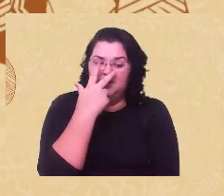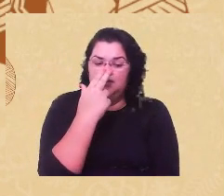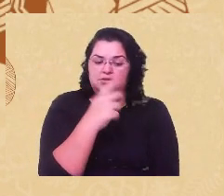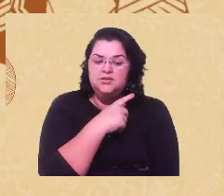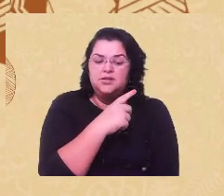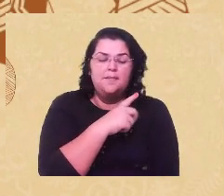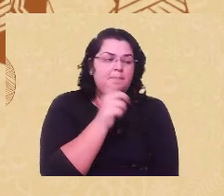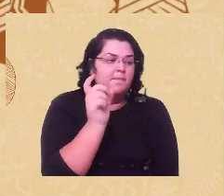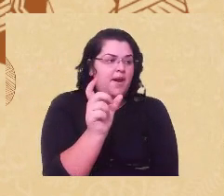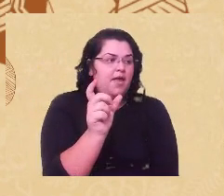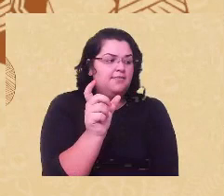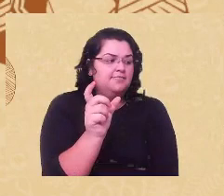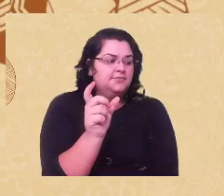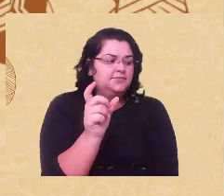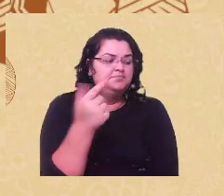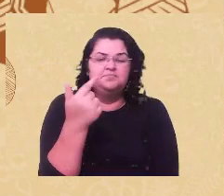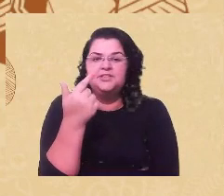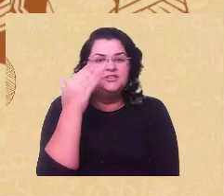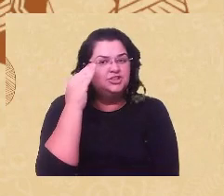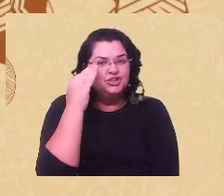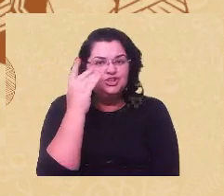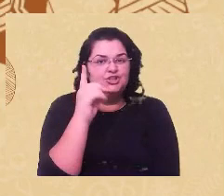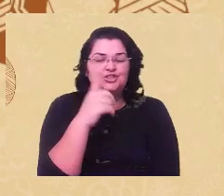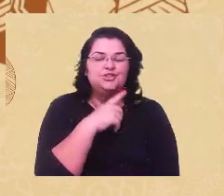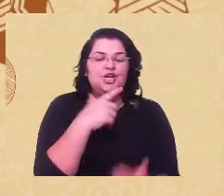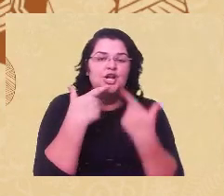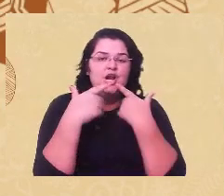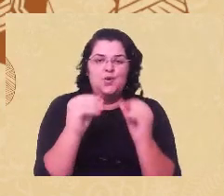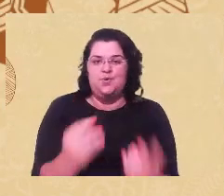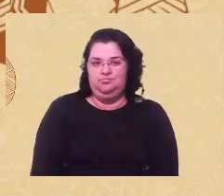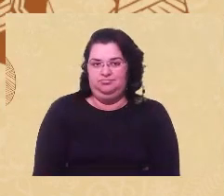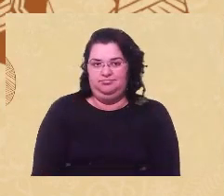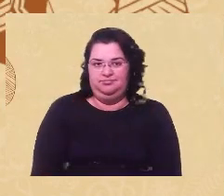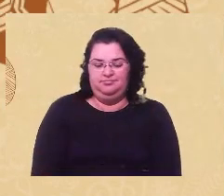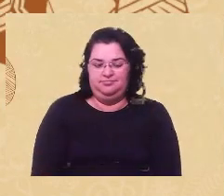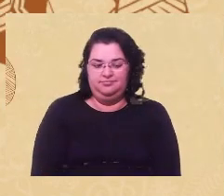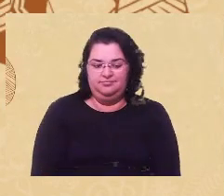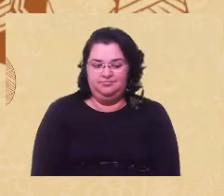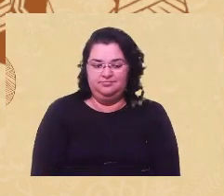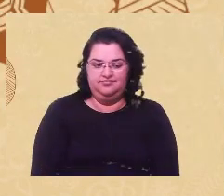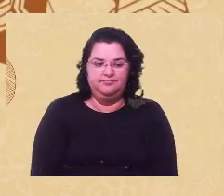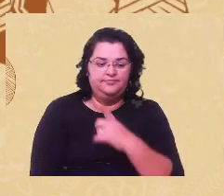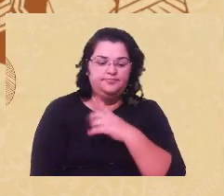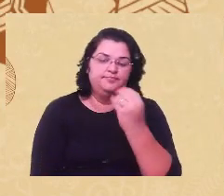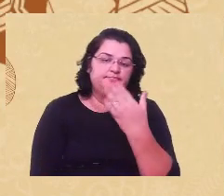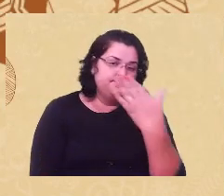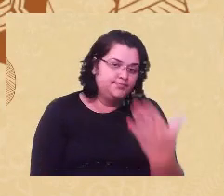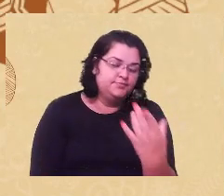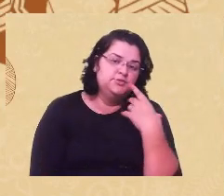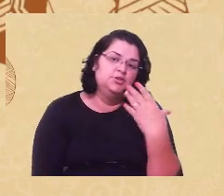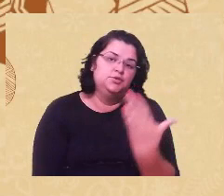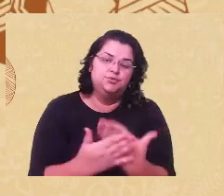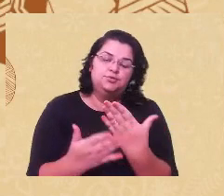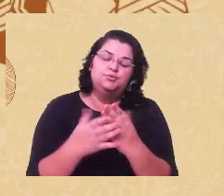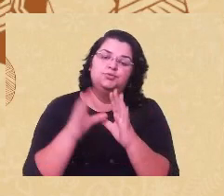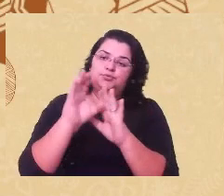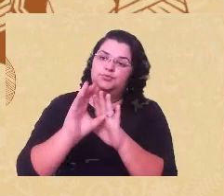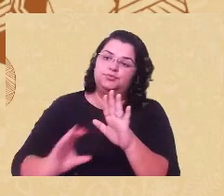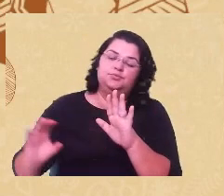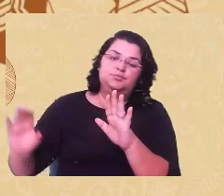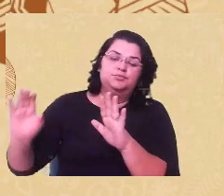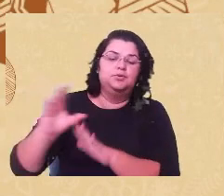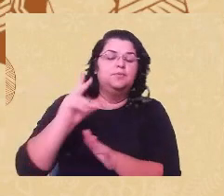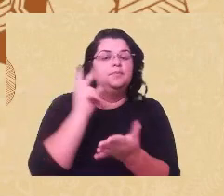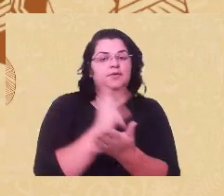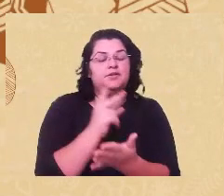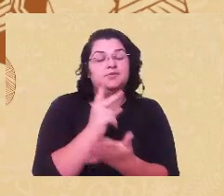um pouco incompreendida na nossa língua e, bem, tem muitos motivos, né, o histórico do estupro colonial é um deles, mas se a gente